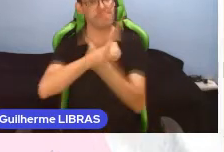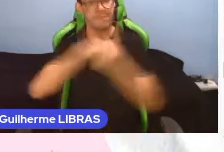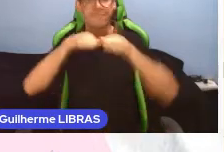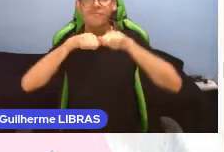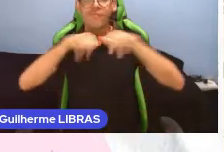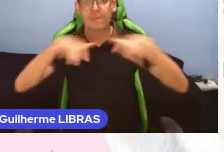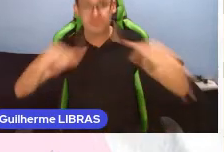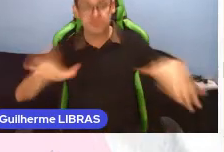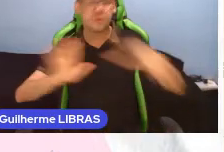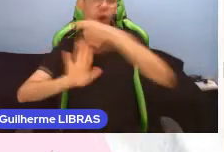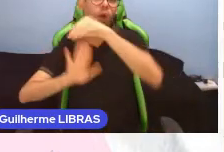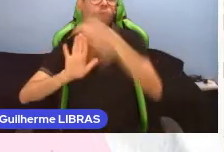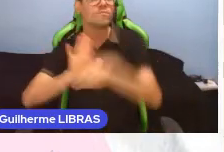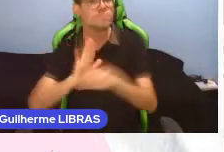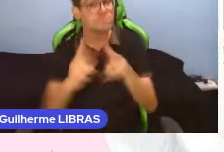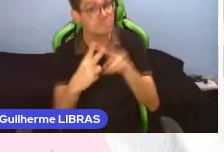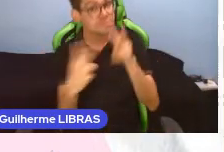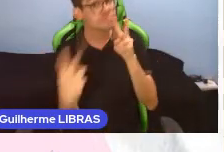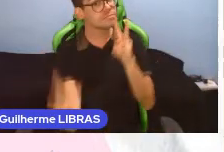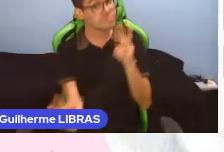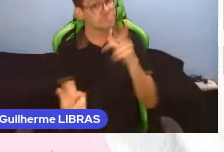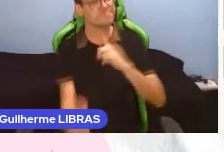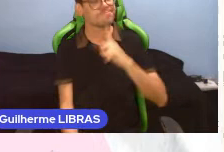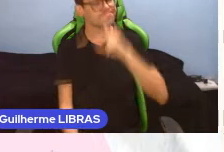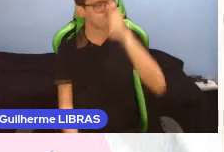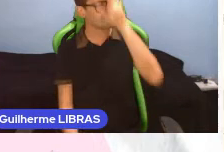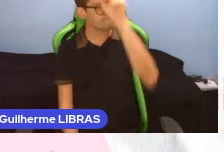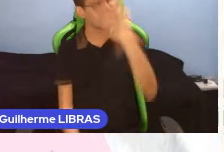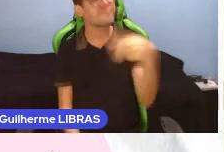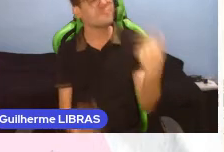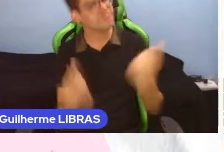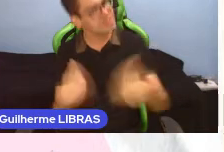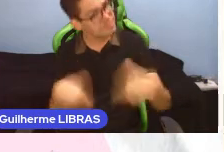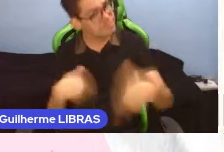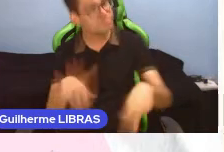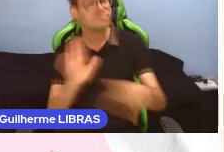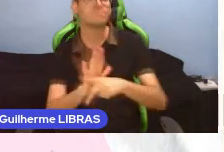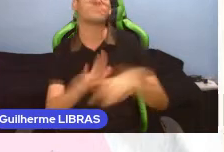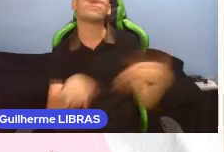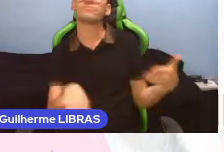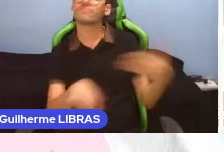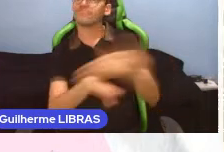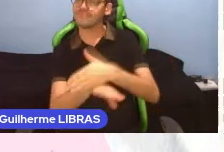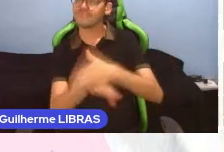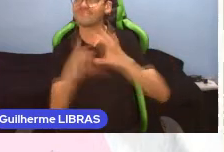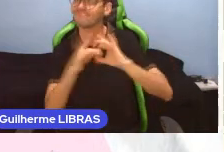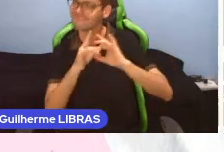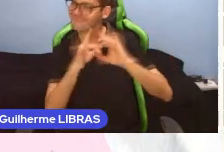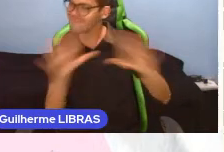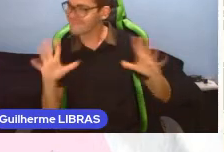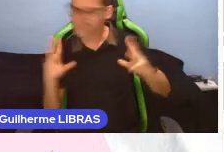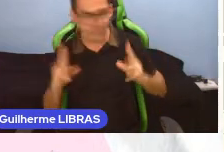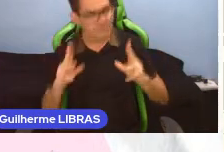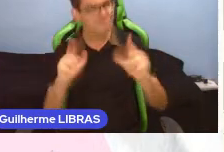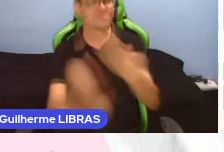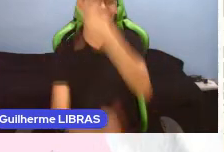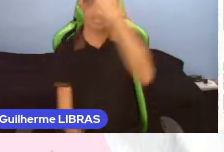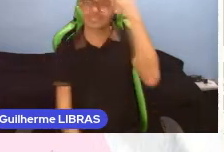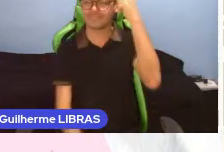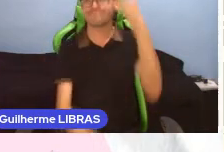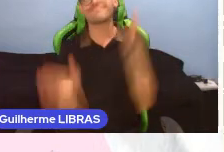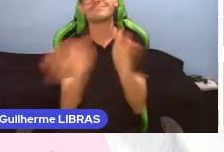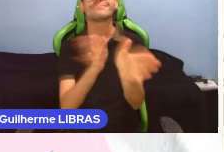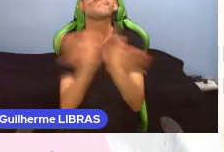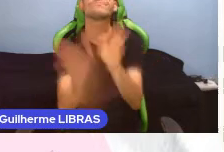conteúdos virtuais ganham mais força e é necessário que estes estejam disponíveis para todos que queiram ter acesso através da